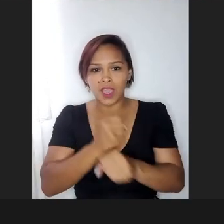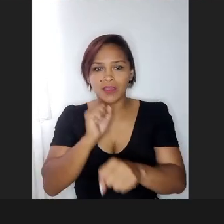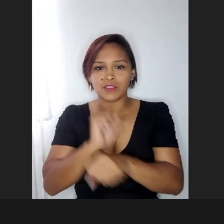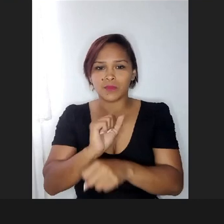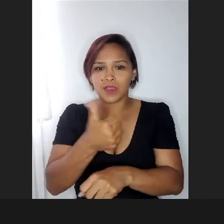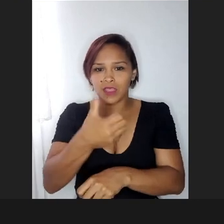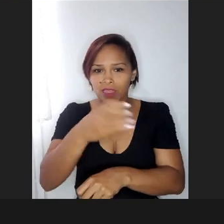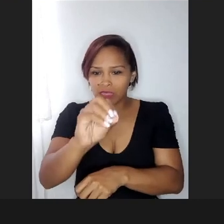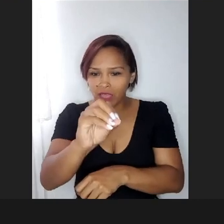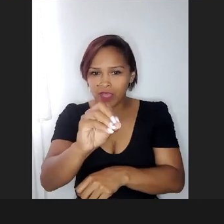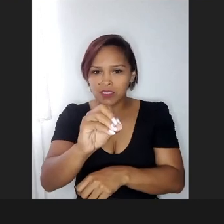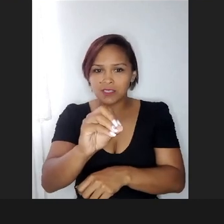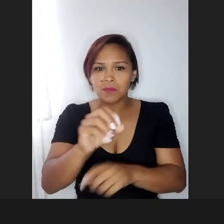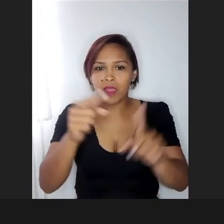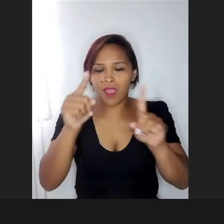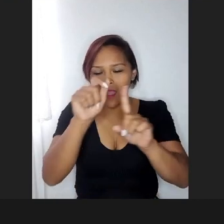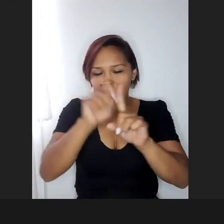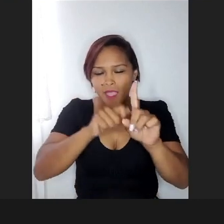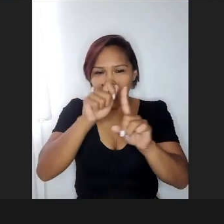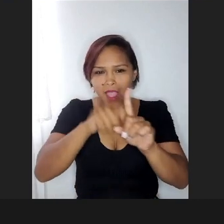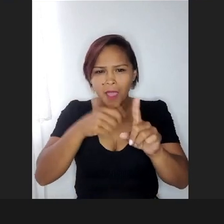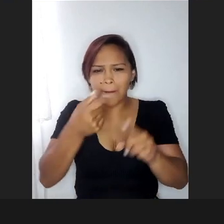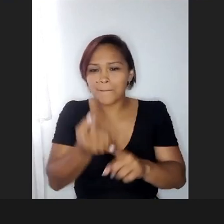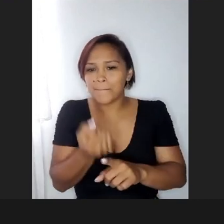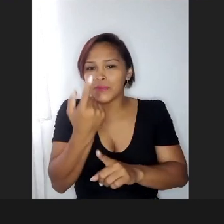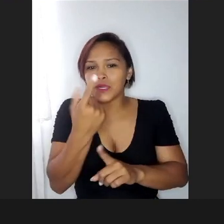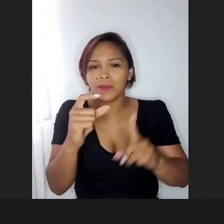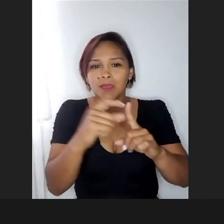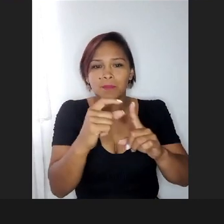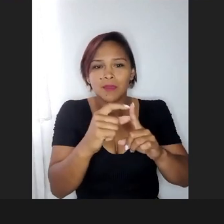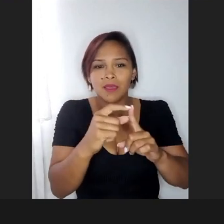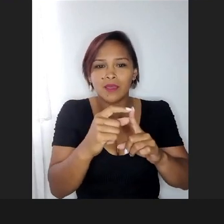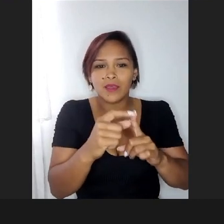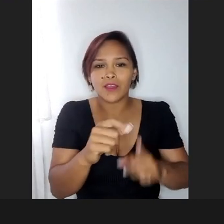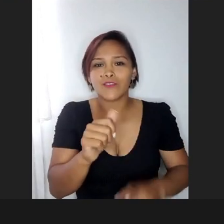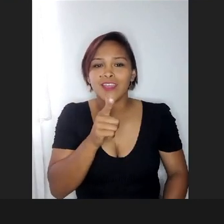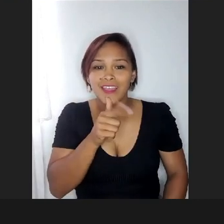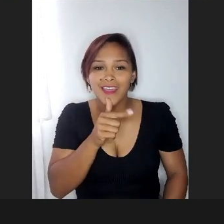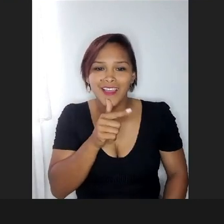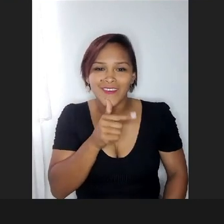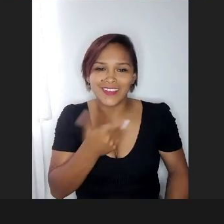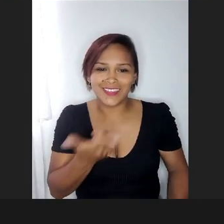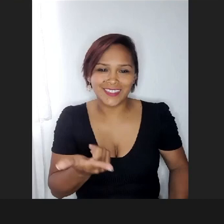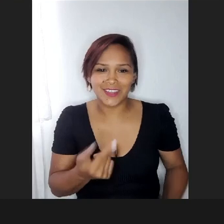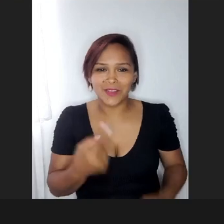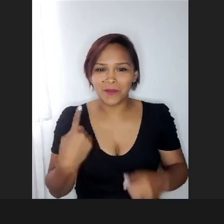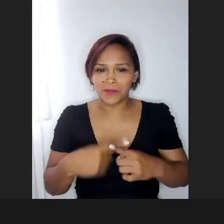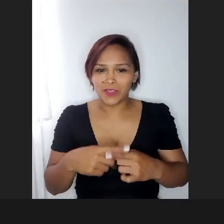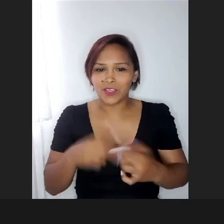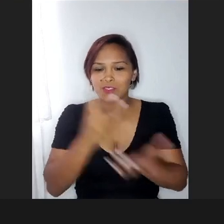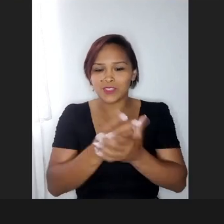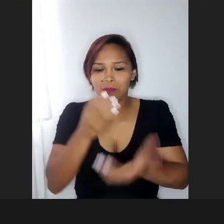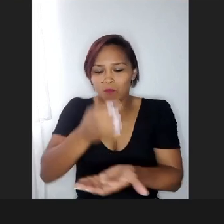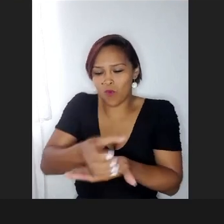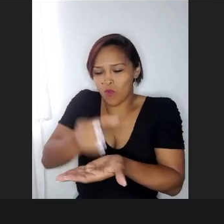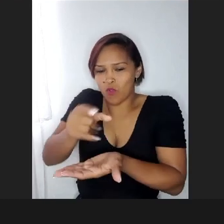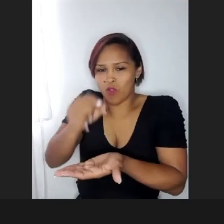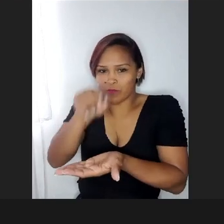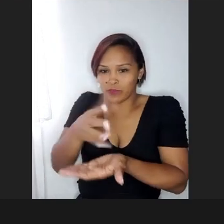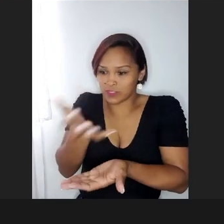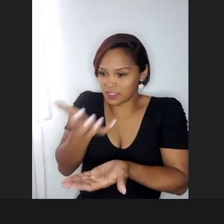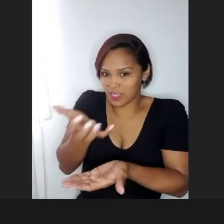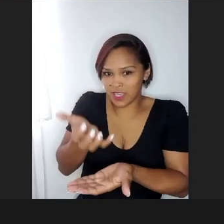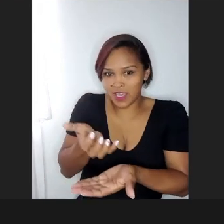palavrinha do João, e a primeira palavra dele foi água, porque eu sempre mostrava o copo, filho, você quer